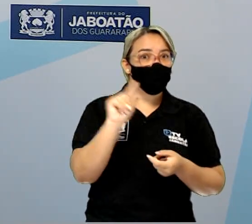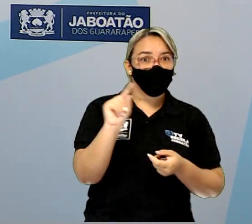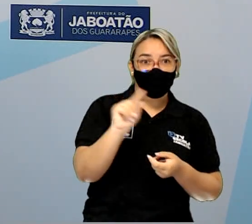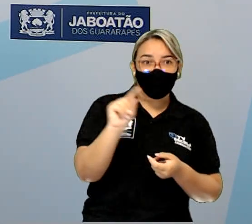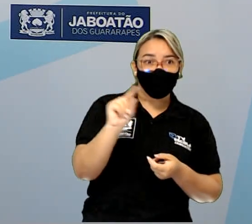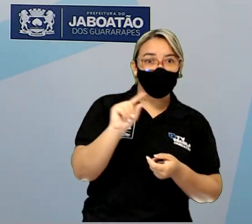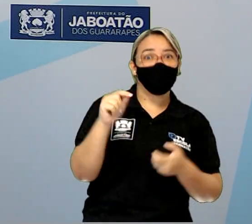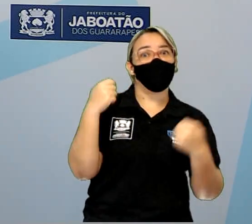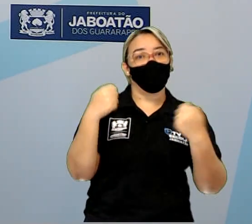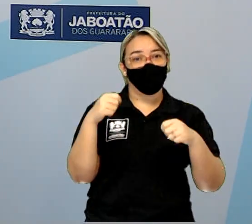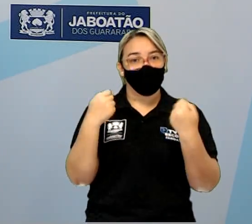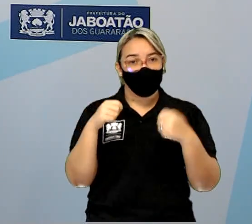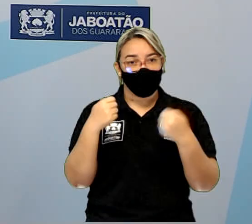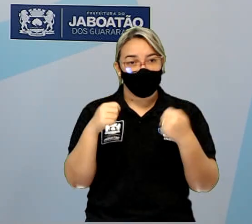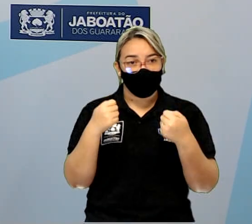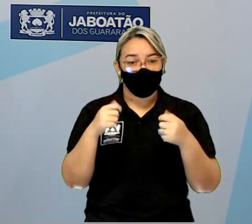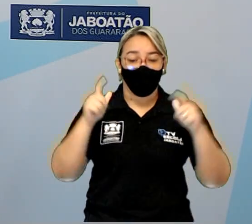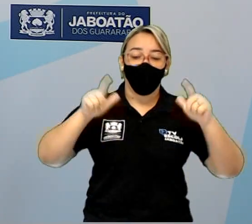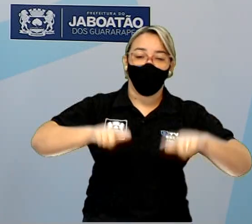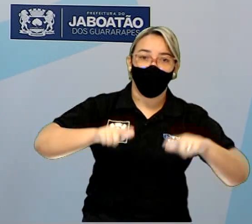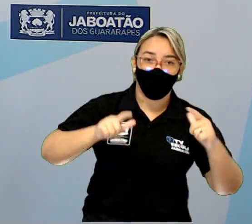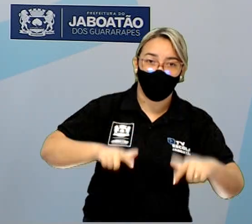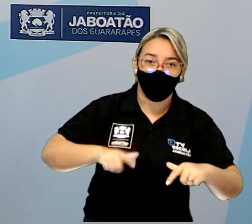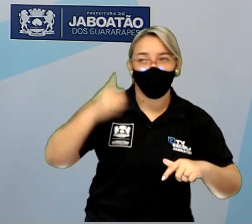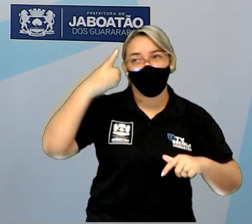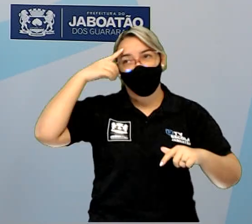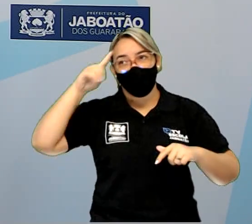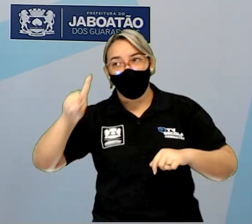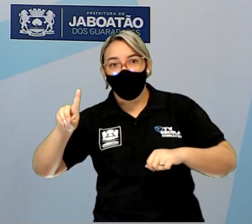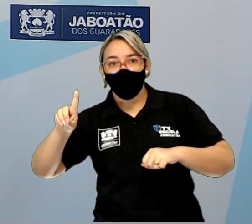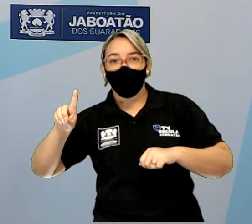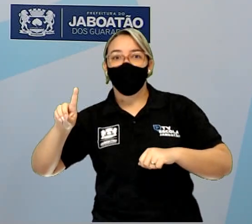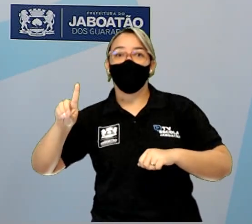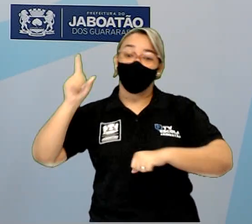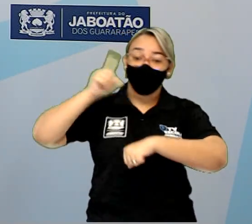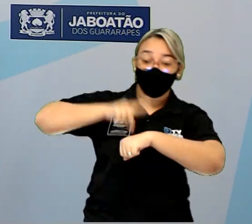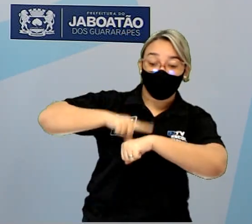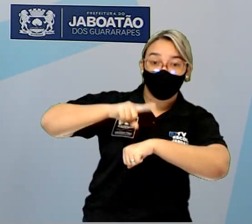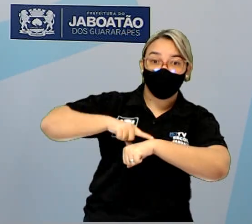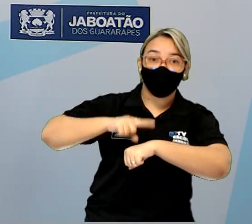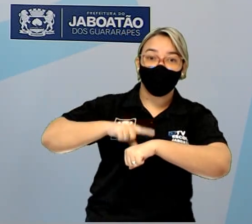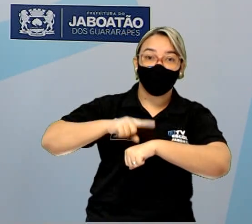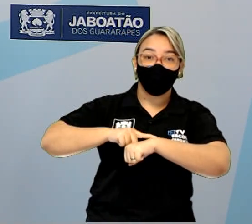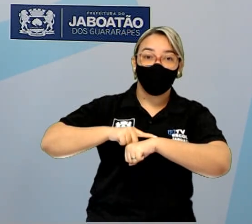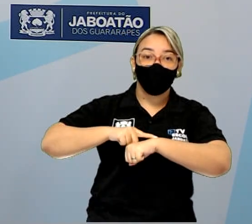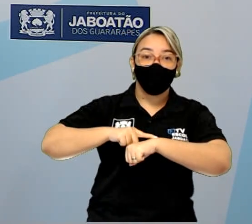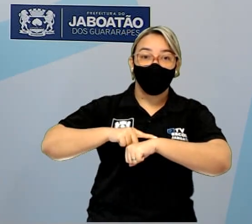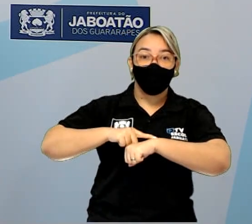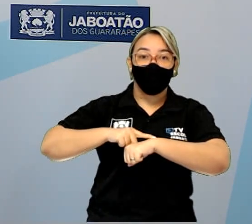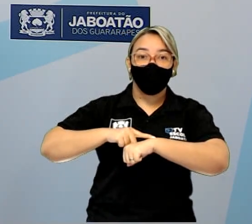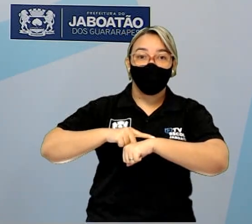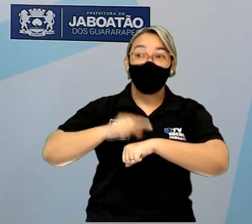ser feito o local, a data, o horário, para quem vai, né? O